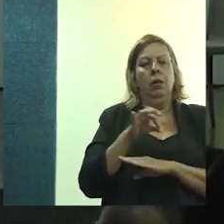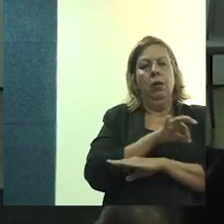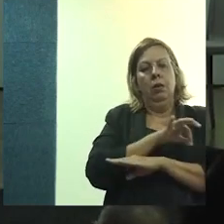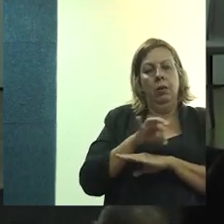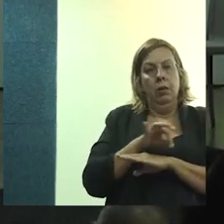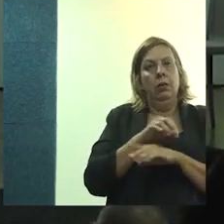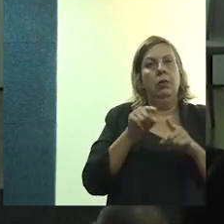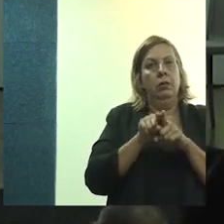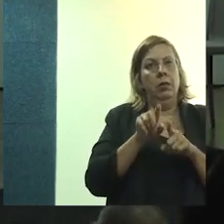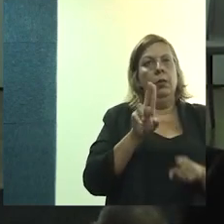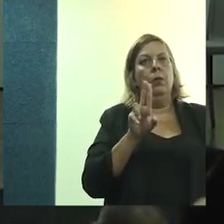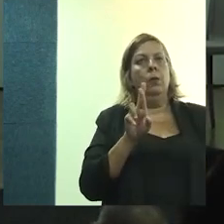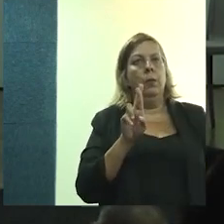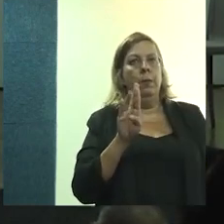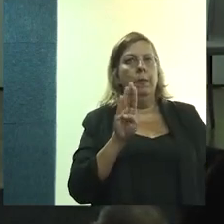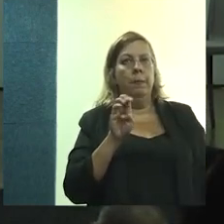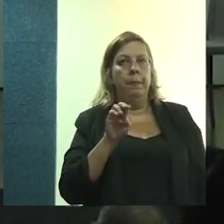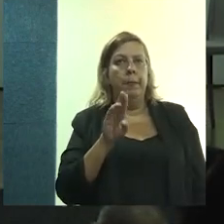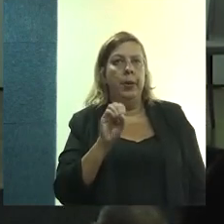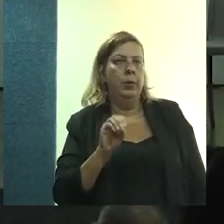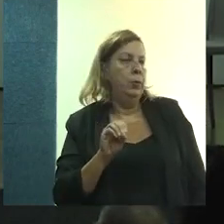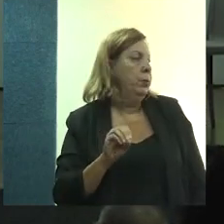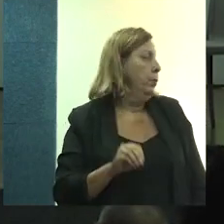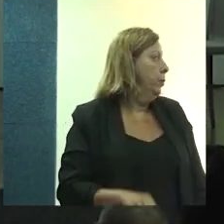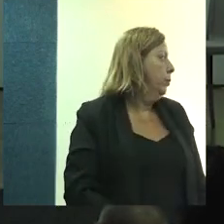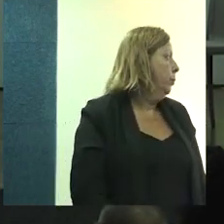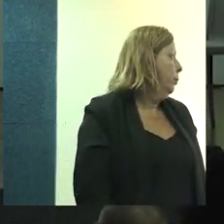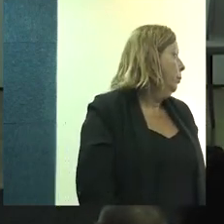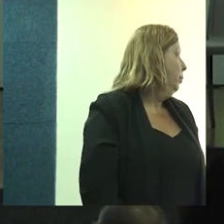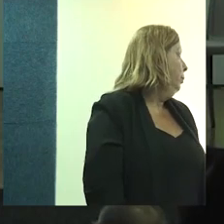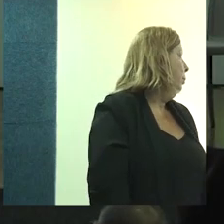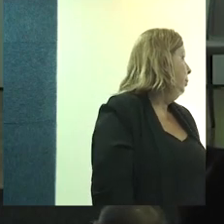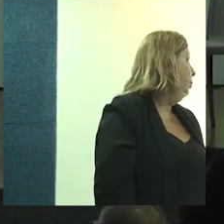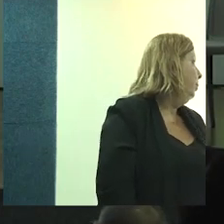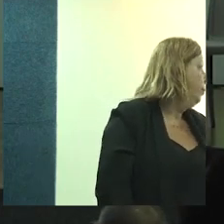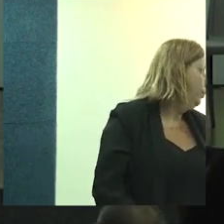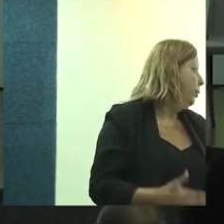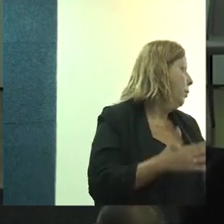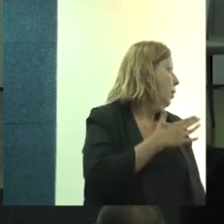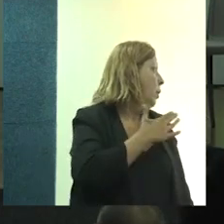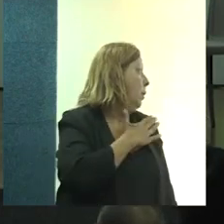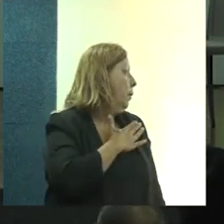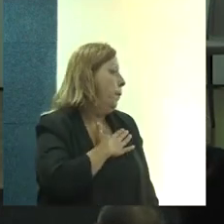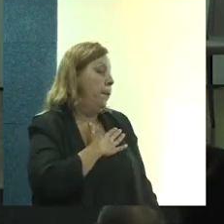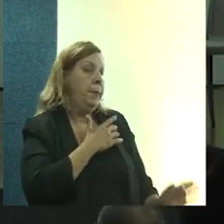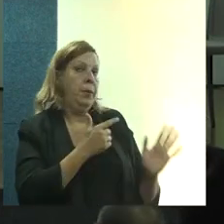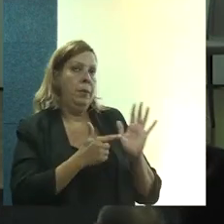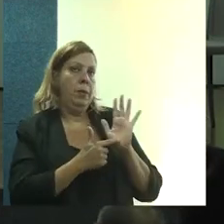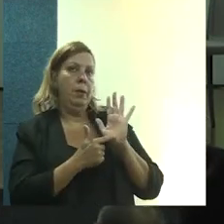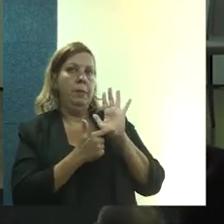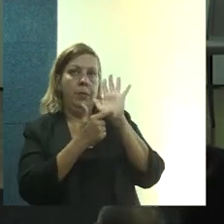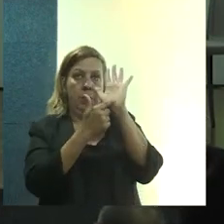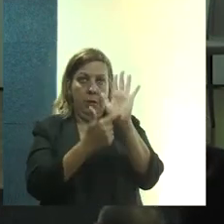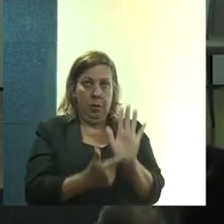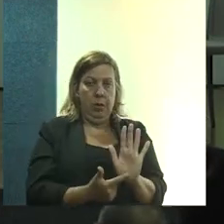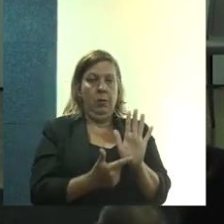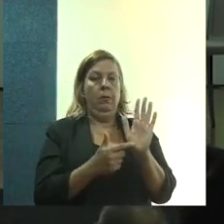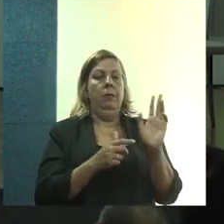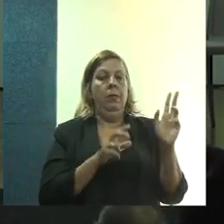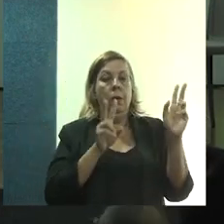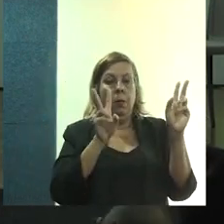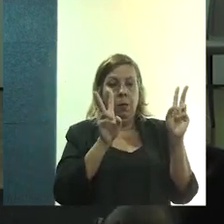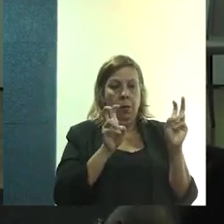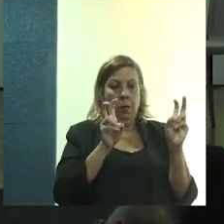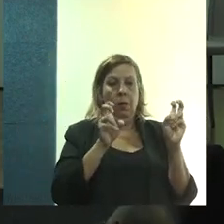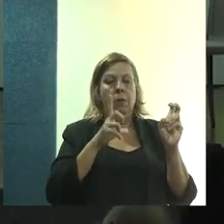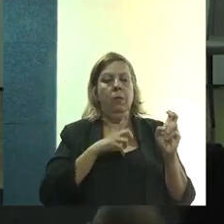arquiteto urbanista. Então, a minha apresentação e a convergência é assim, a gente